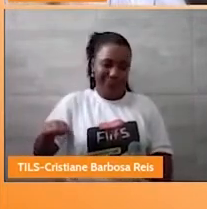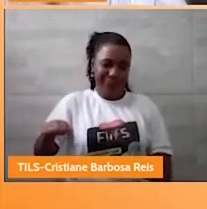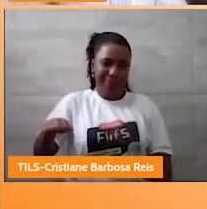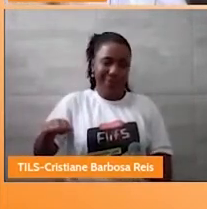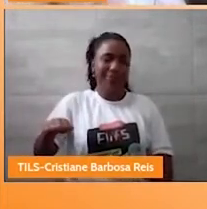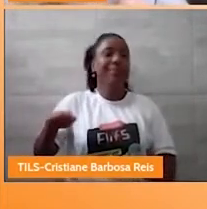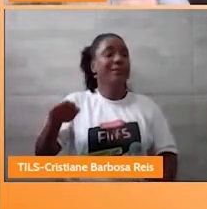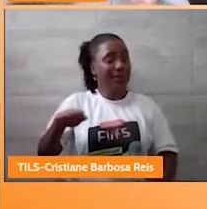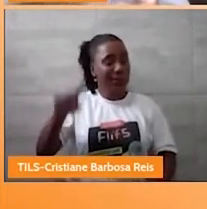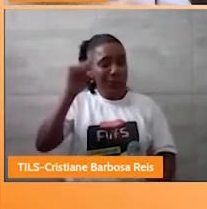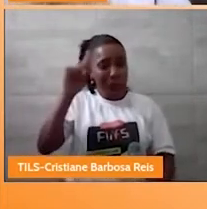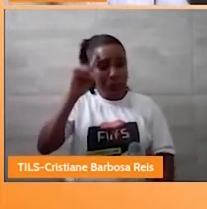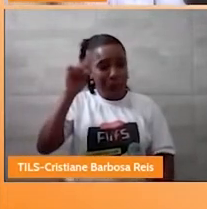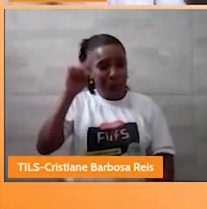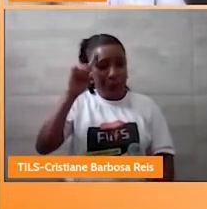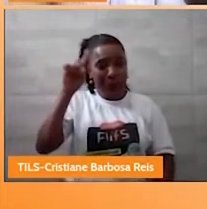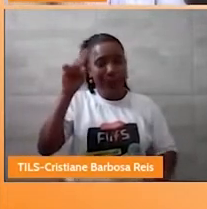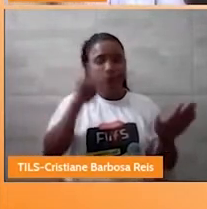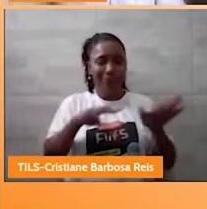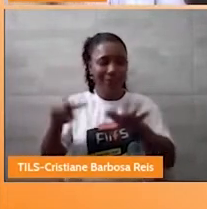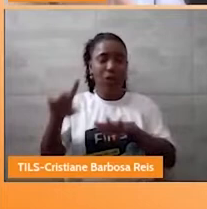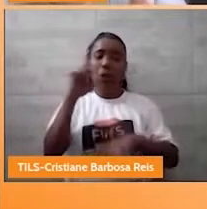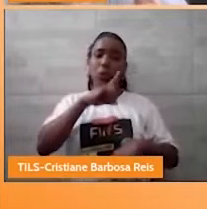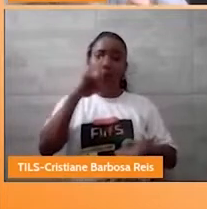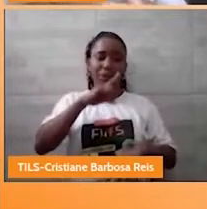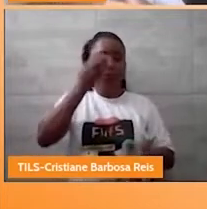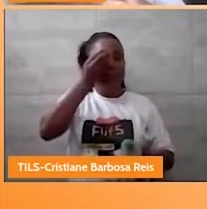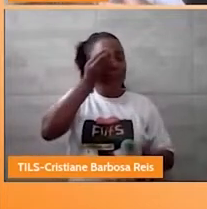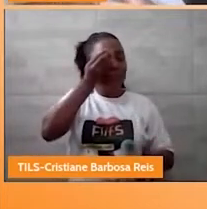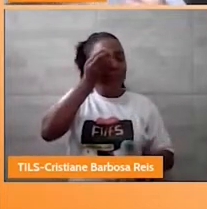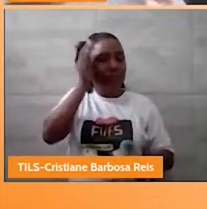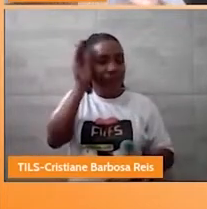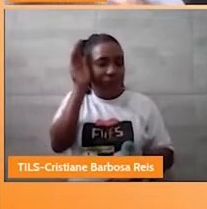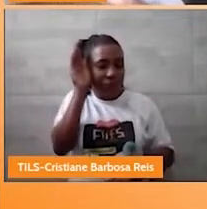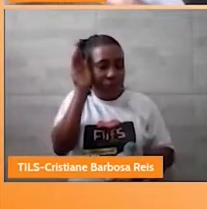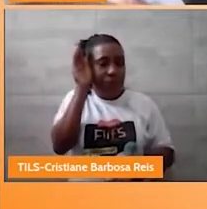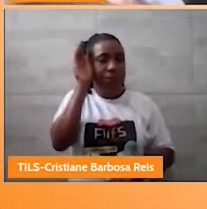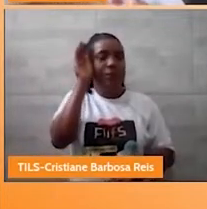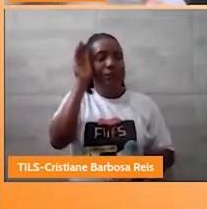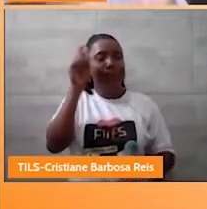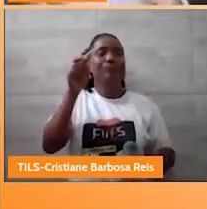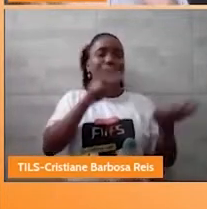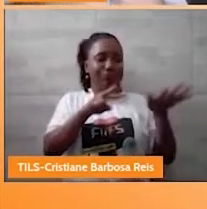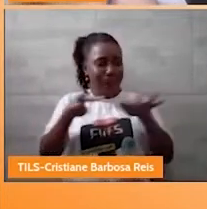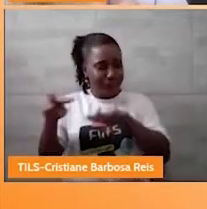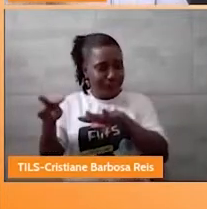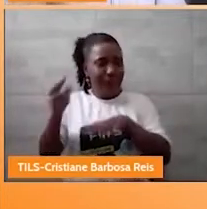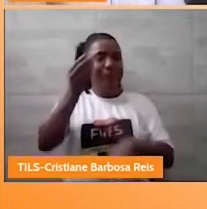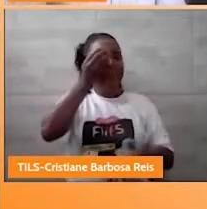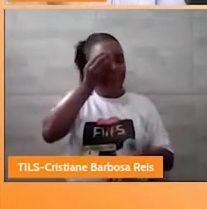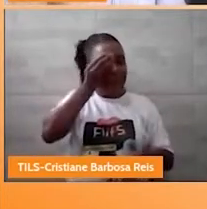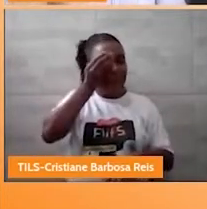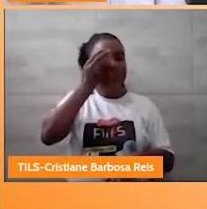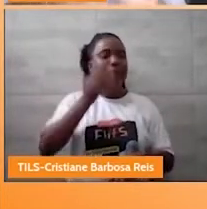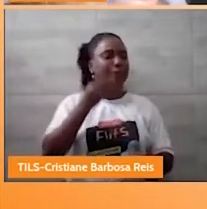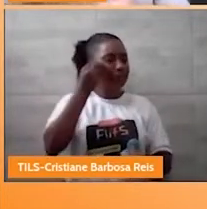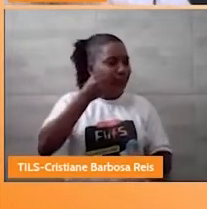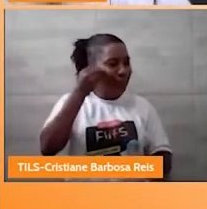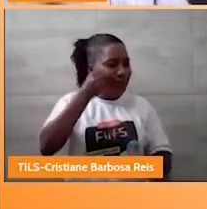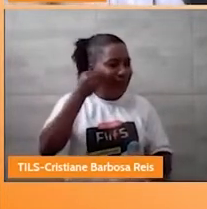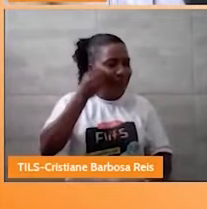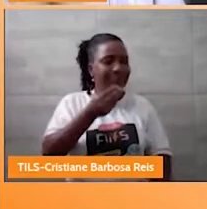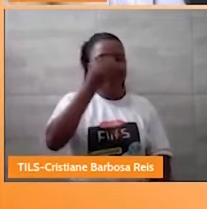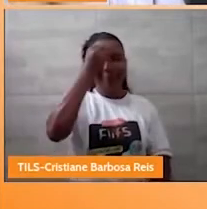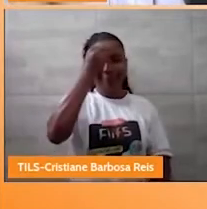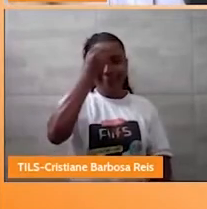domingo. Então aí a partir da minha vivência mais próxima. Da experiência da Lala. Eu aceitei o convite da Mojubai de Flora. E